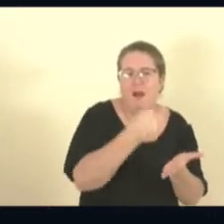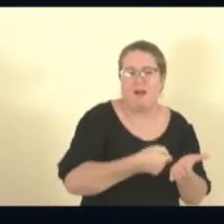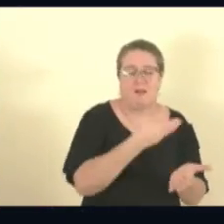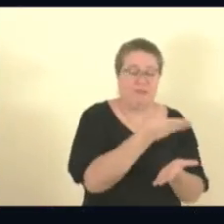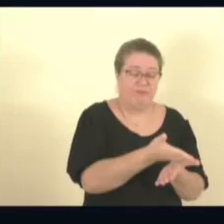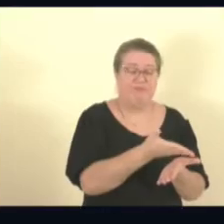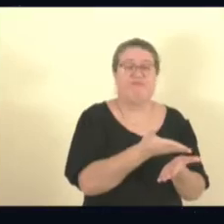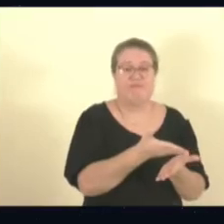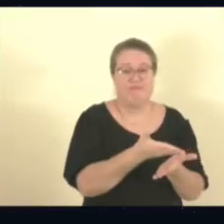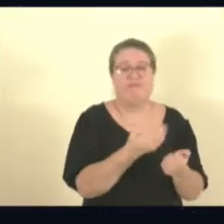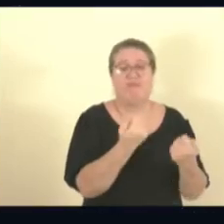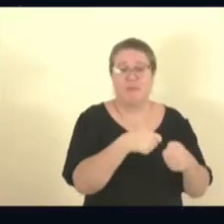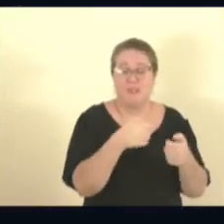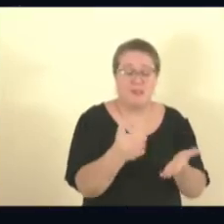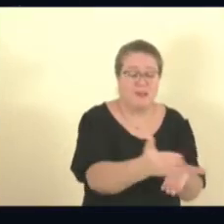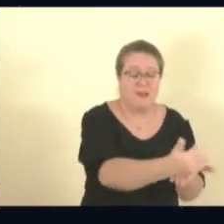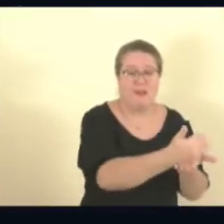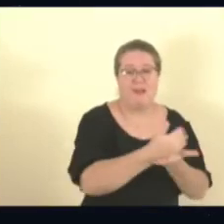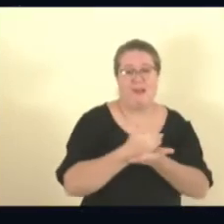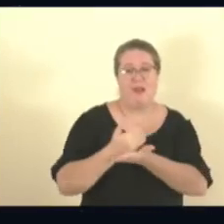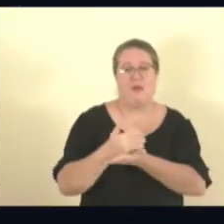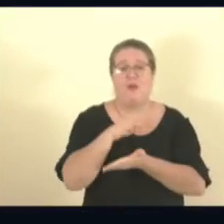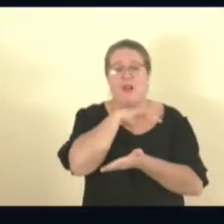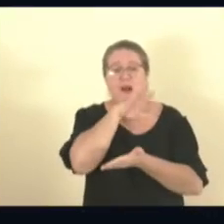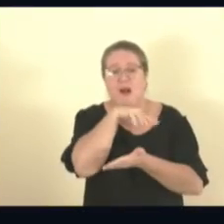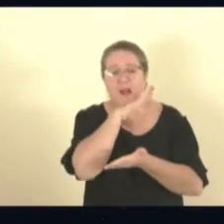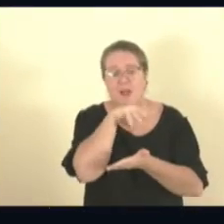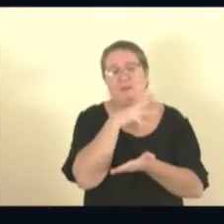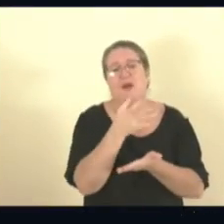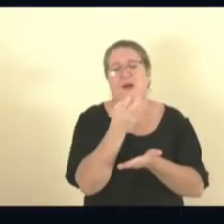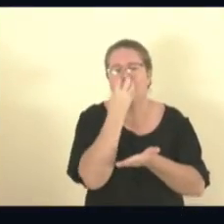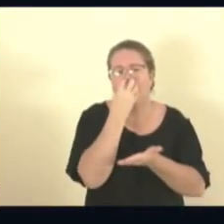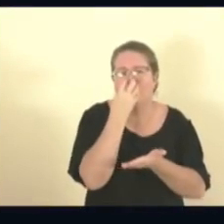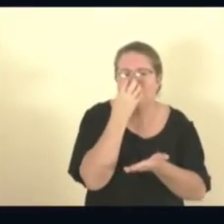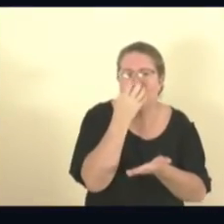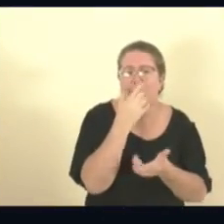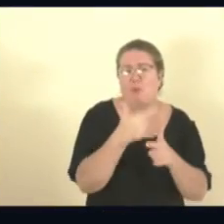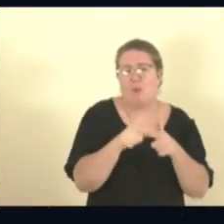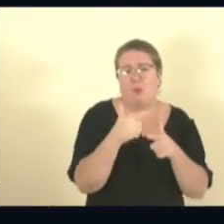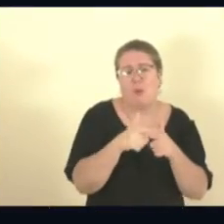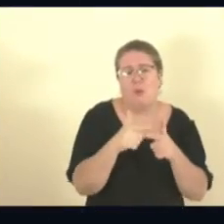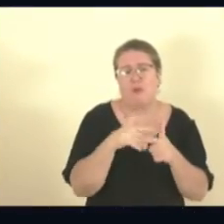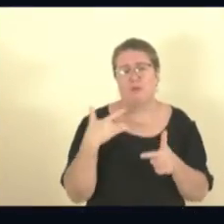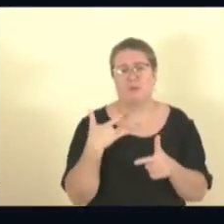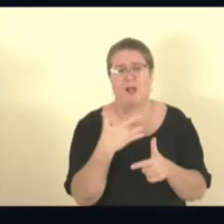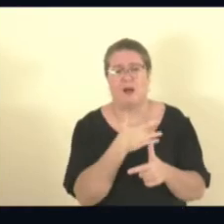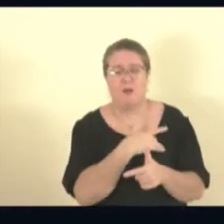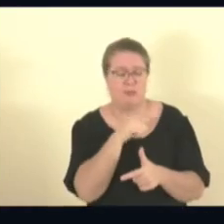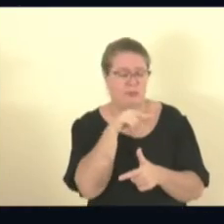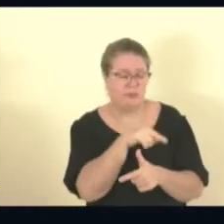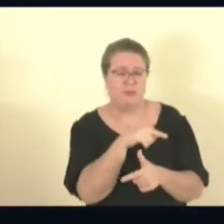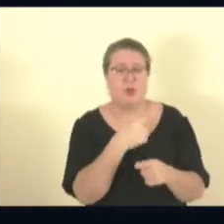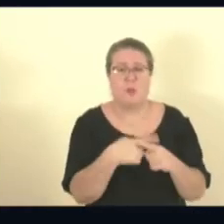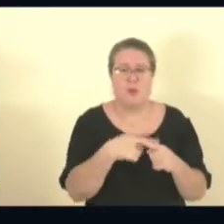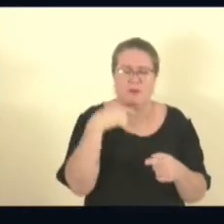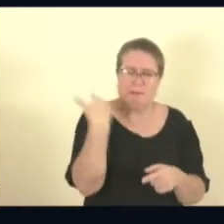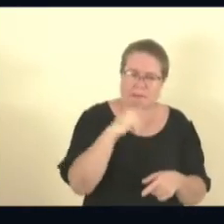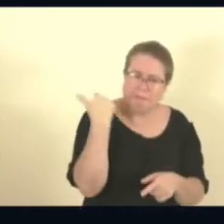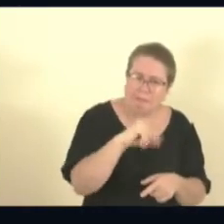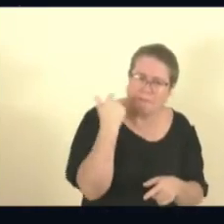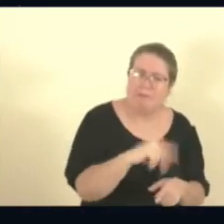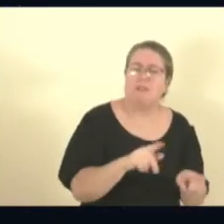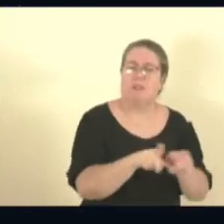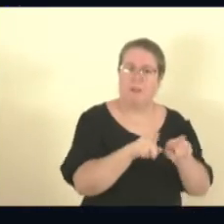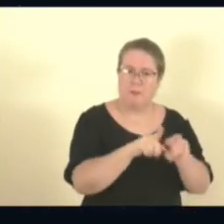recolhidos pela Prefeitura Municipal de Aracruz para encontrarem em situação de que precisam de um cuidado